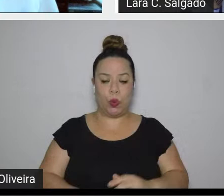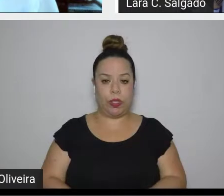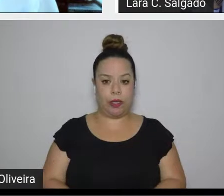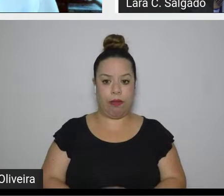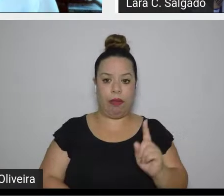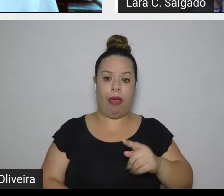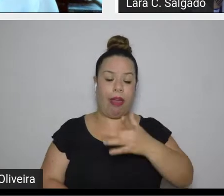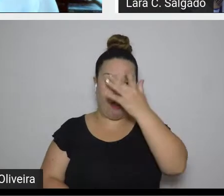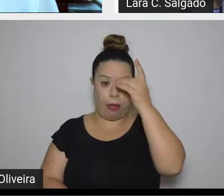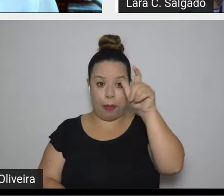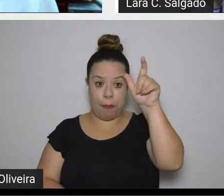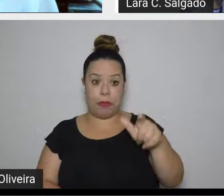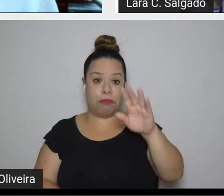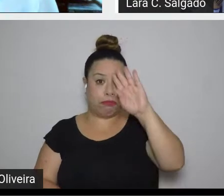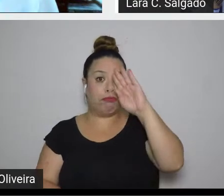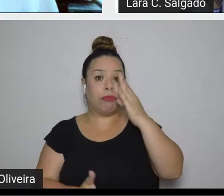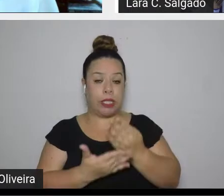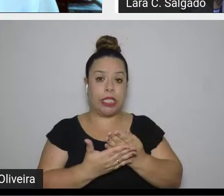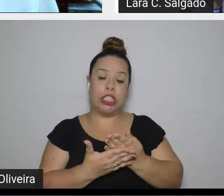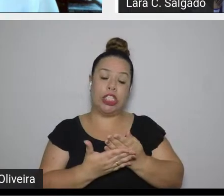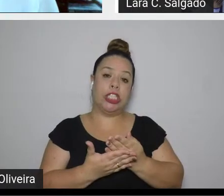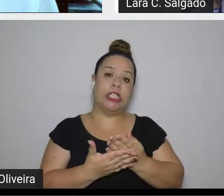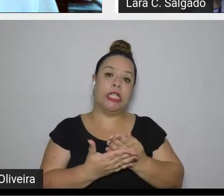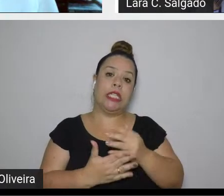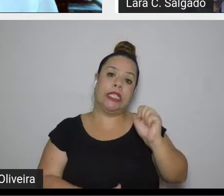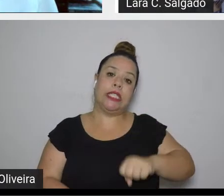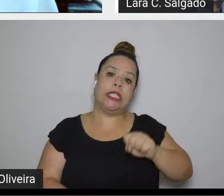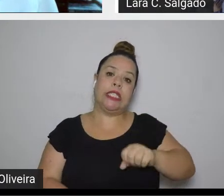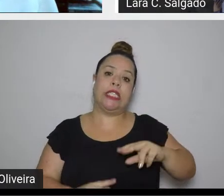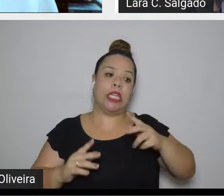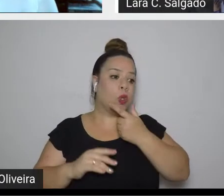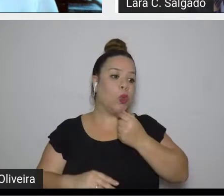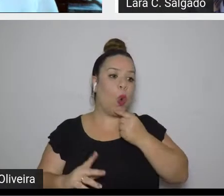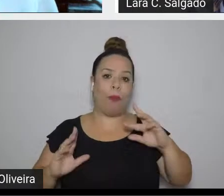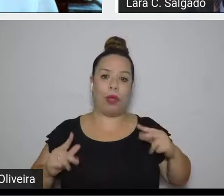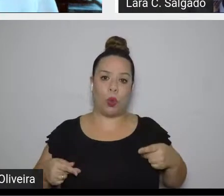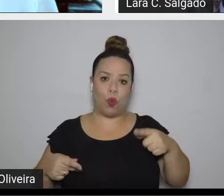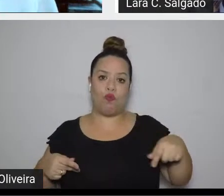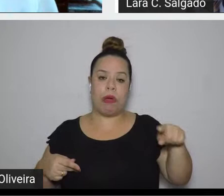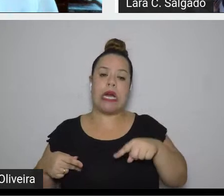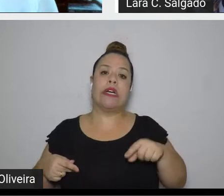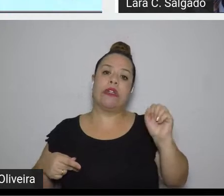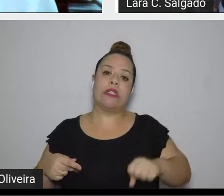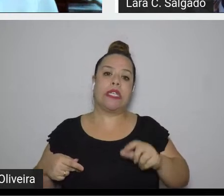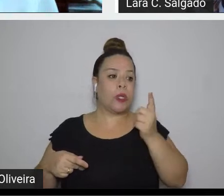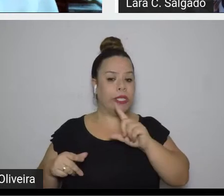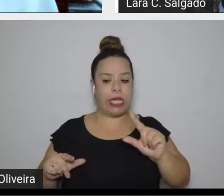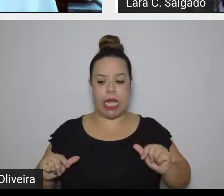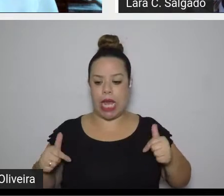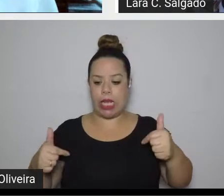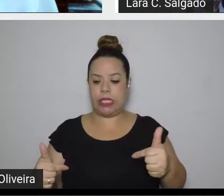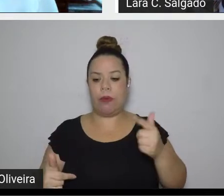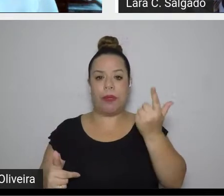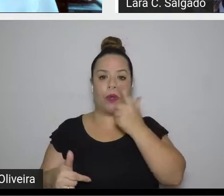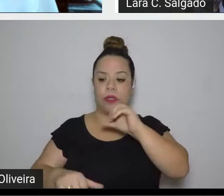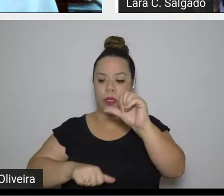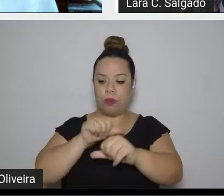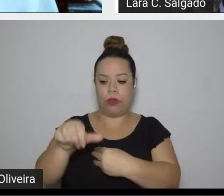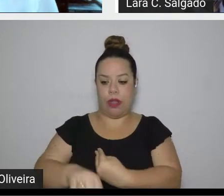que acredita no homem e na sua ação para mudar o seu destino.